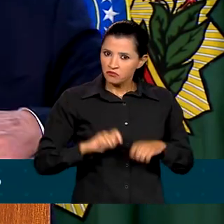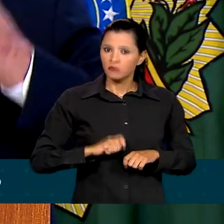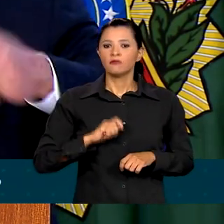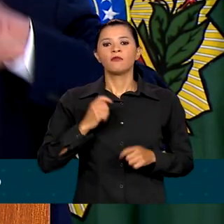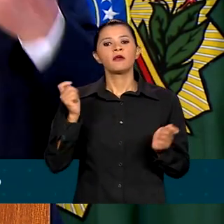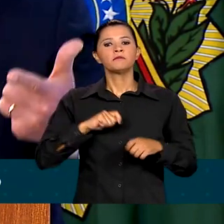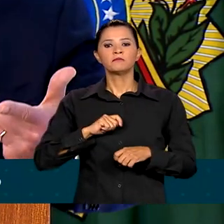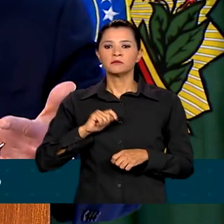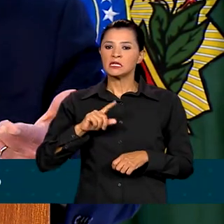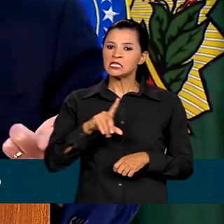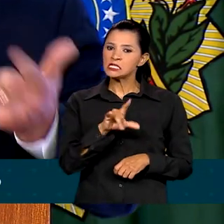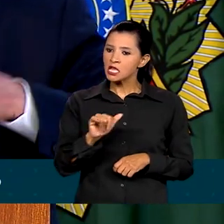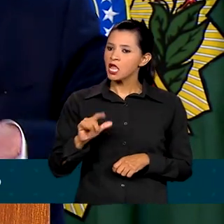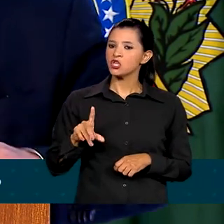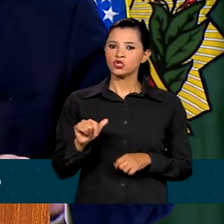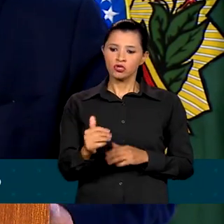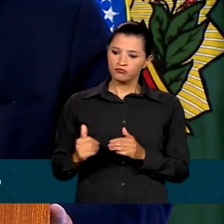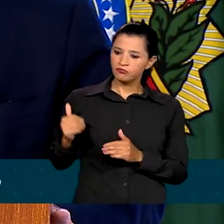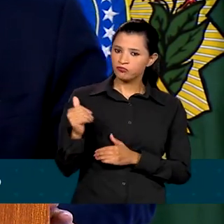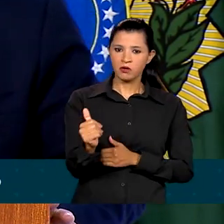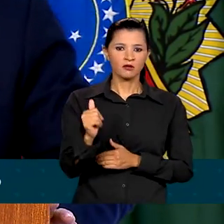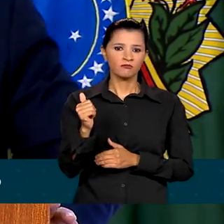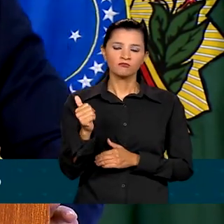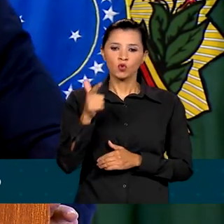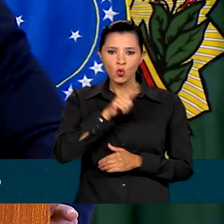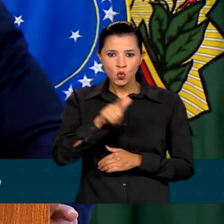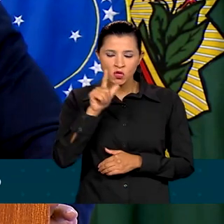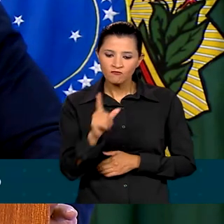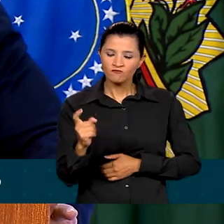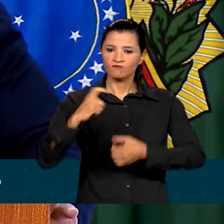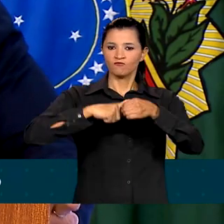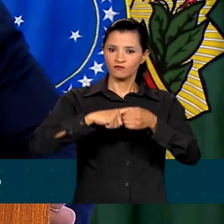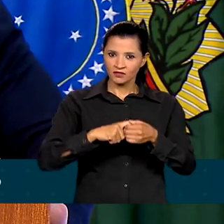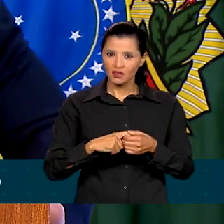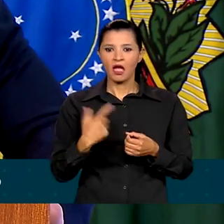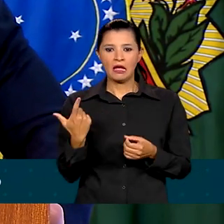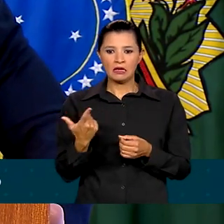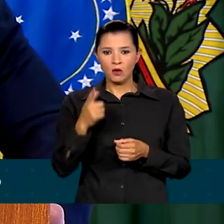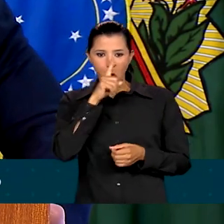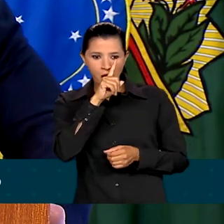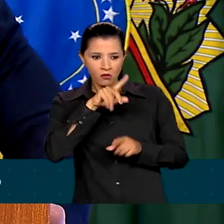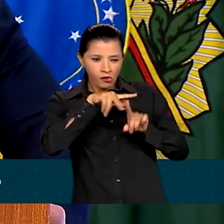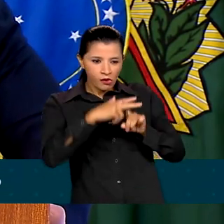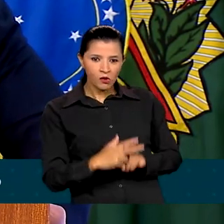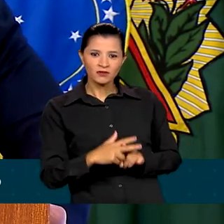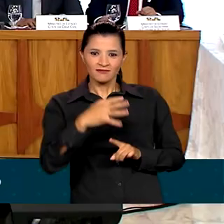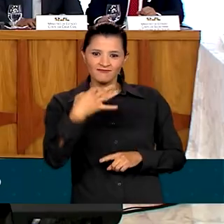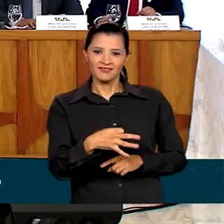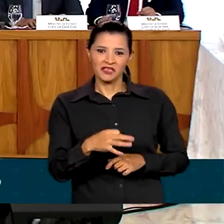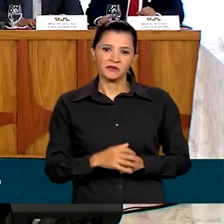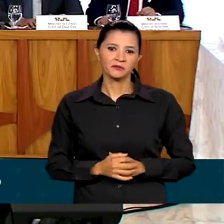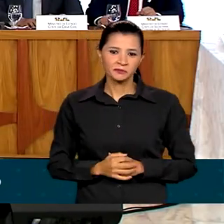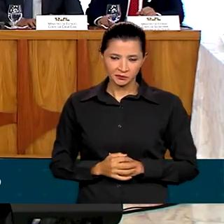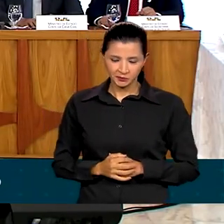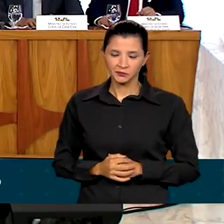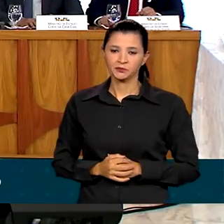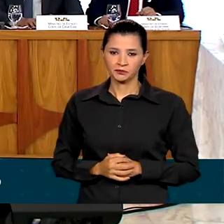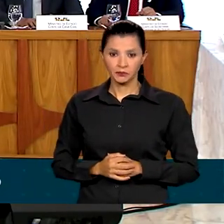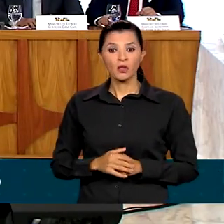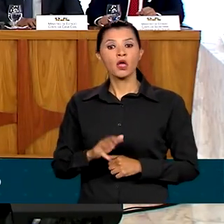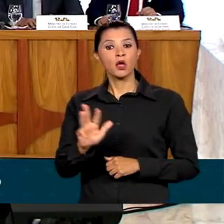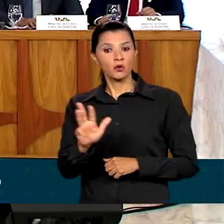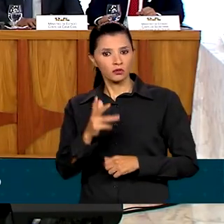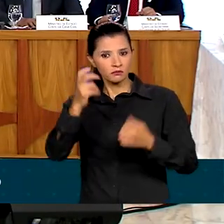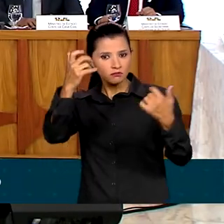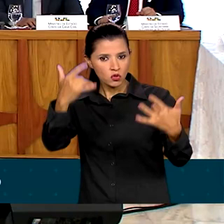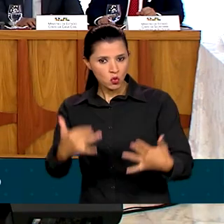vai ter sempre 100 dias para a gente recuperar e fazer aquele erro e fazer as coisas certas. Lula falou sobre os